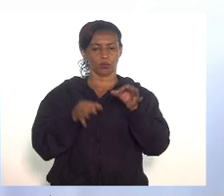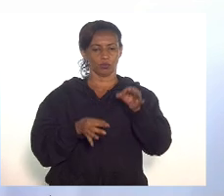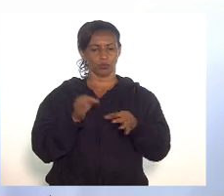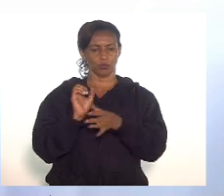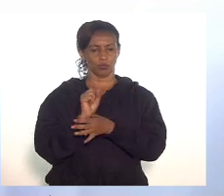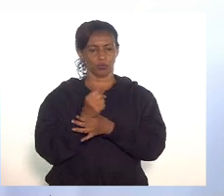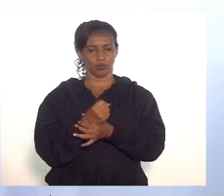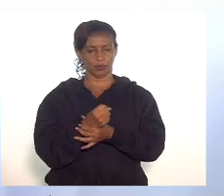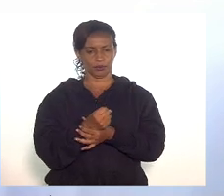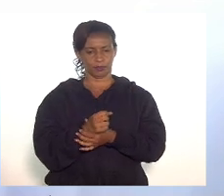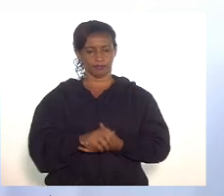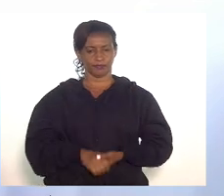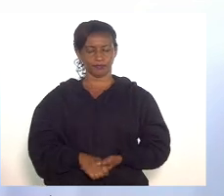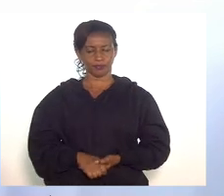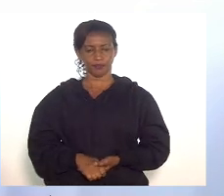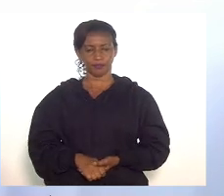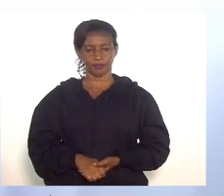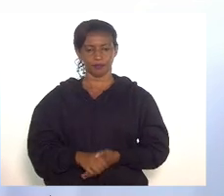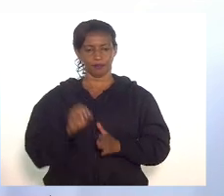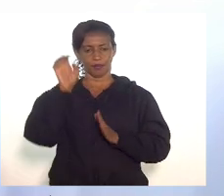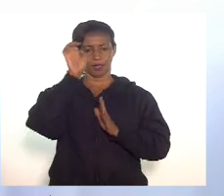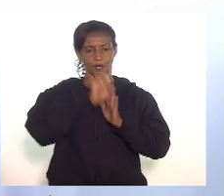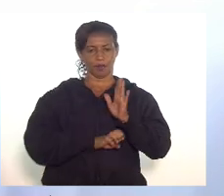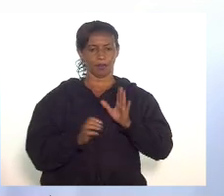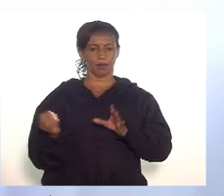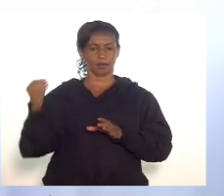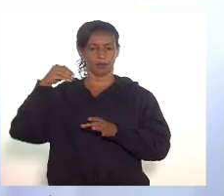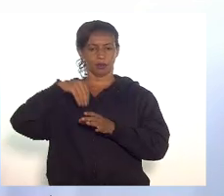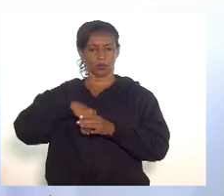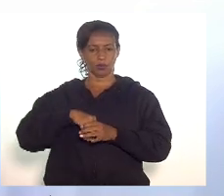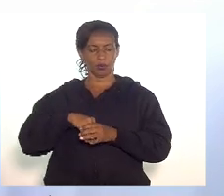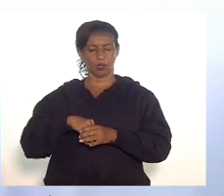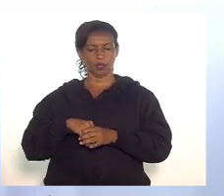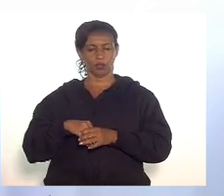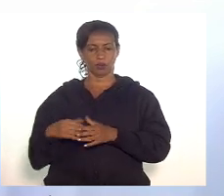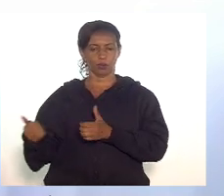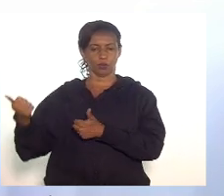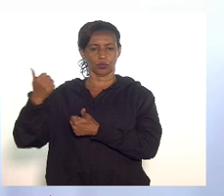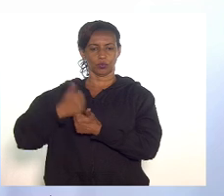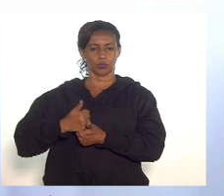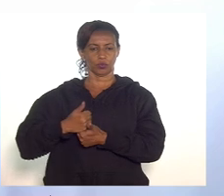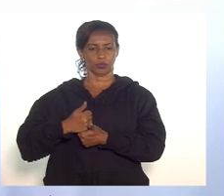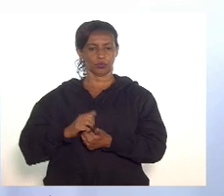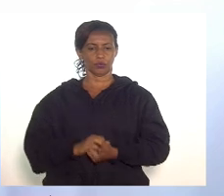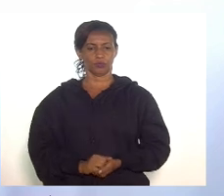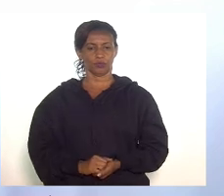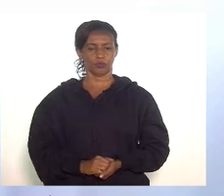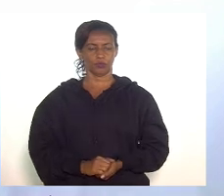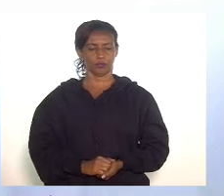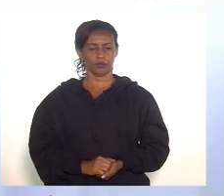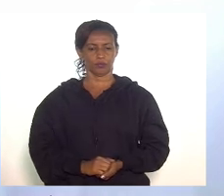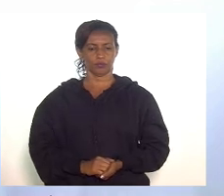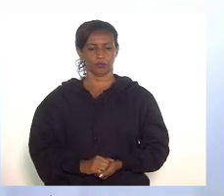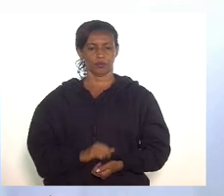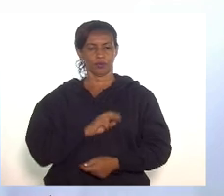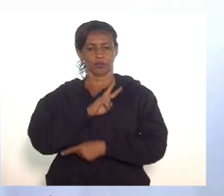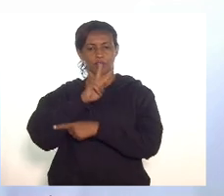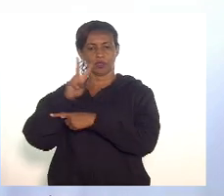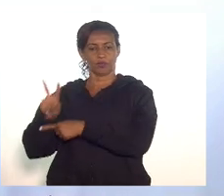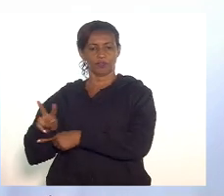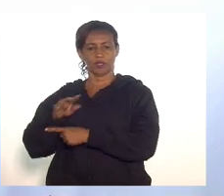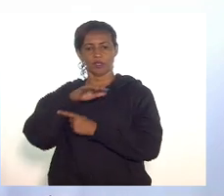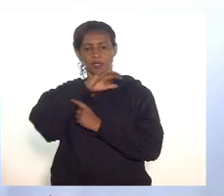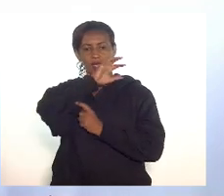constitucionalidade, com emendas concluindo por substitutivo, de defesa e proteção dos